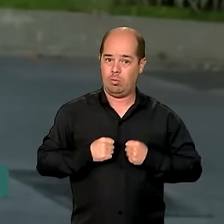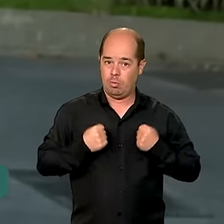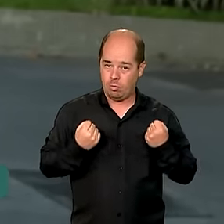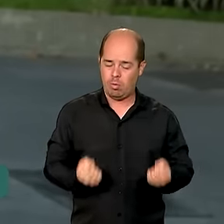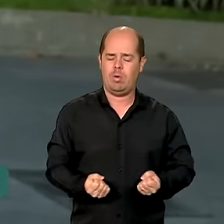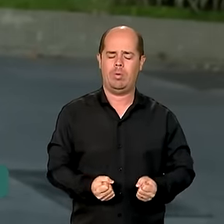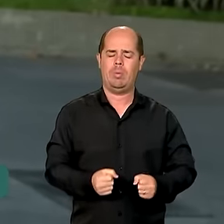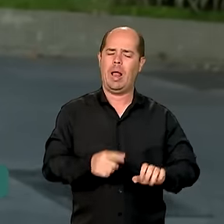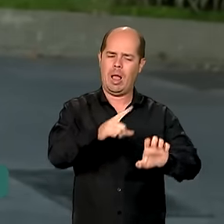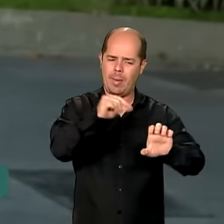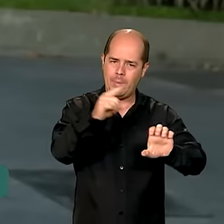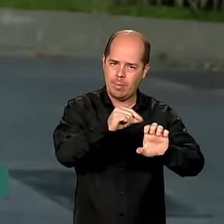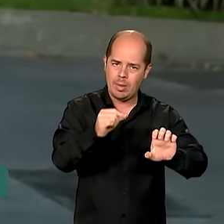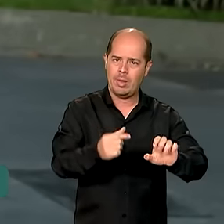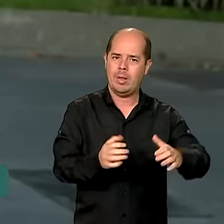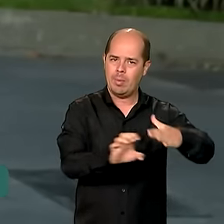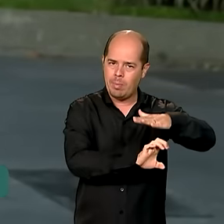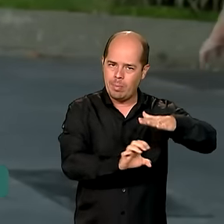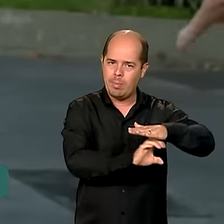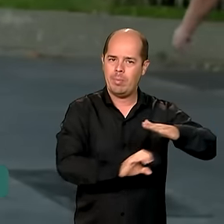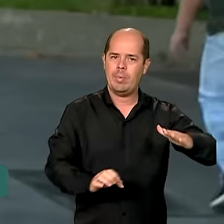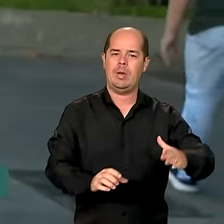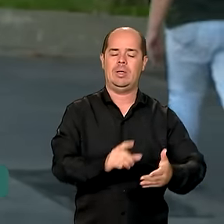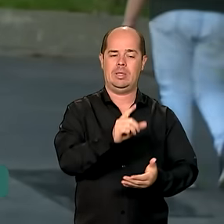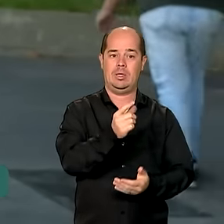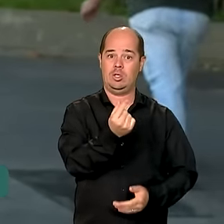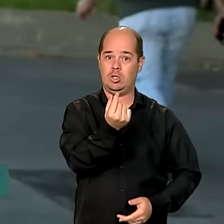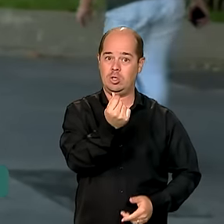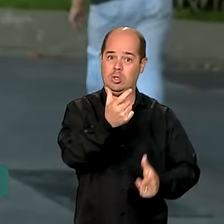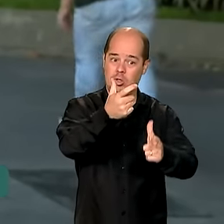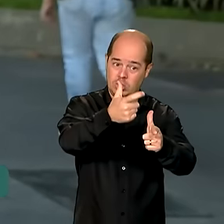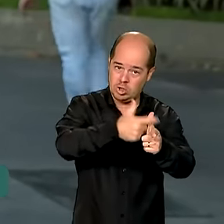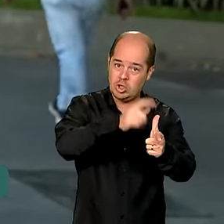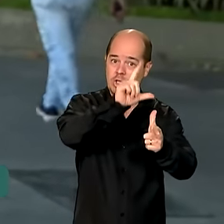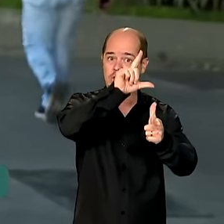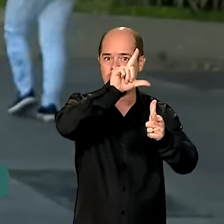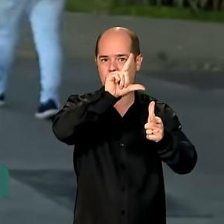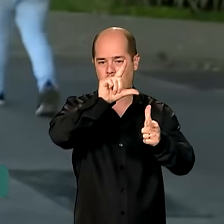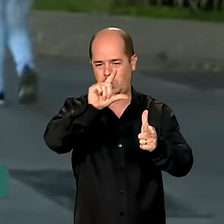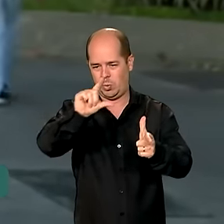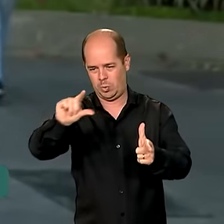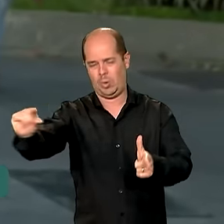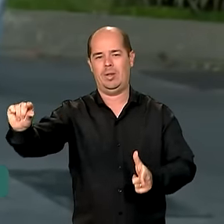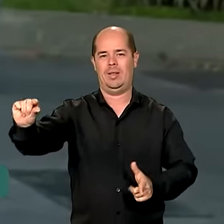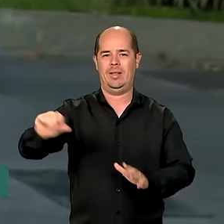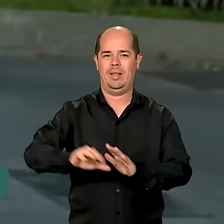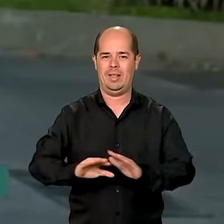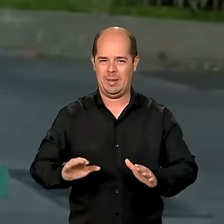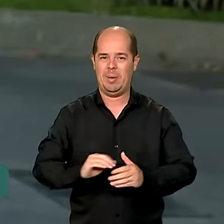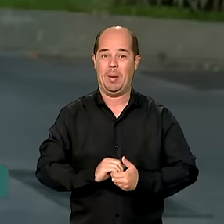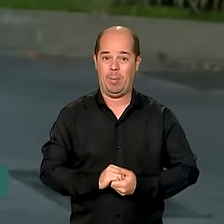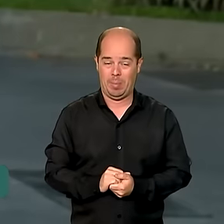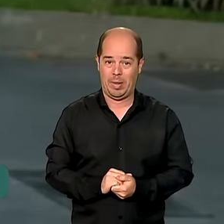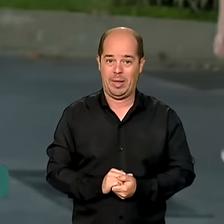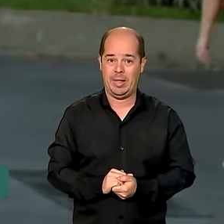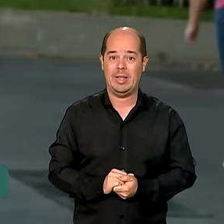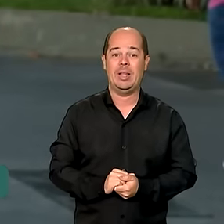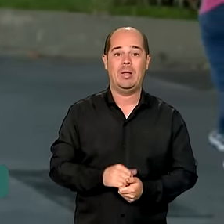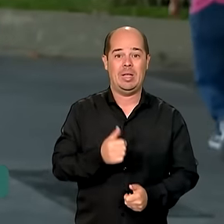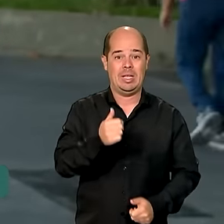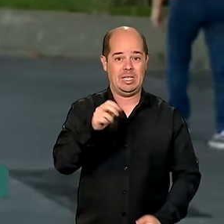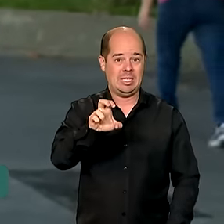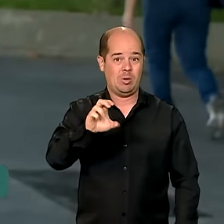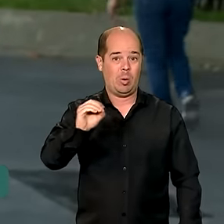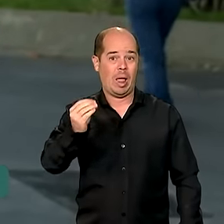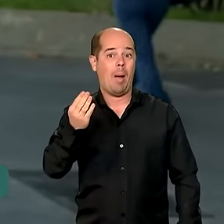o programa já beneficiou 15 milhões de brasileiros com a renegociação de 50 bilhões de